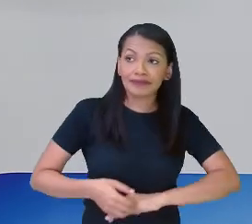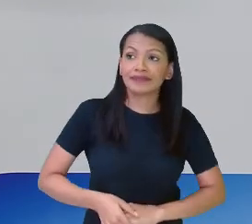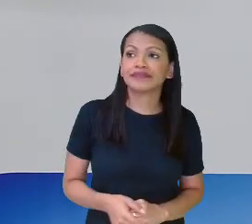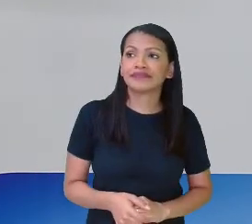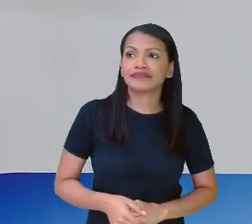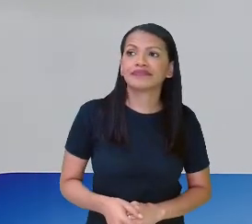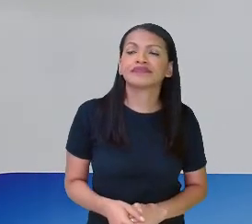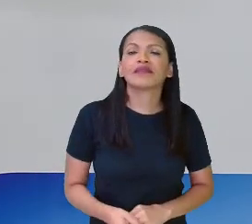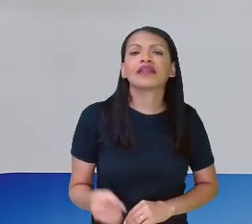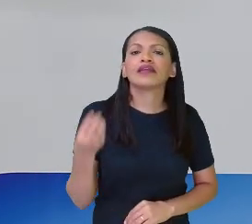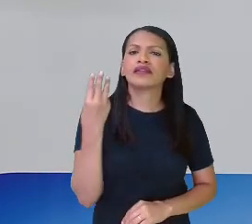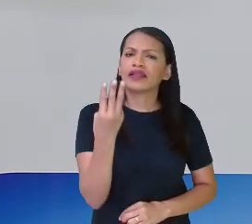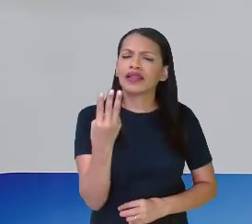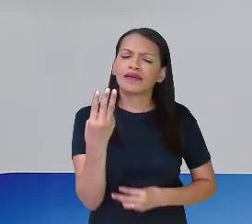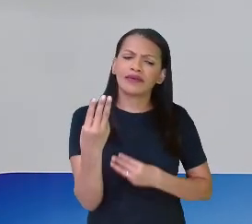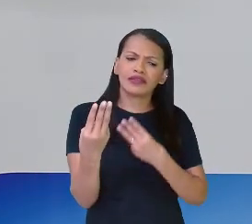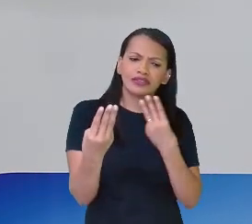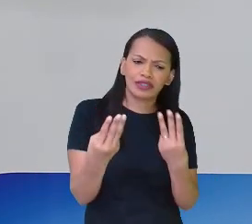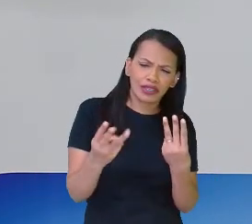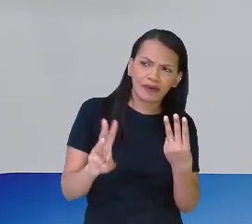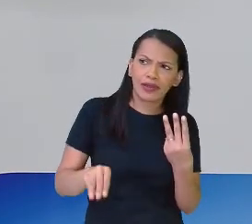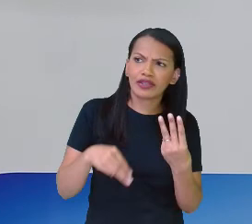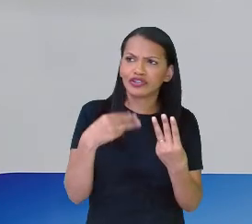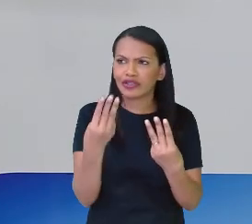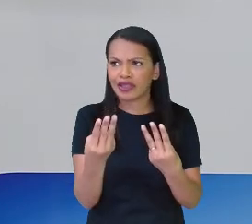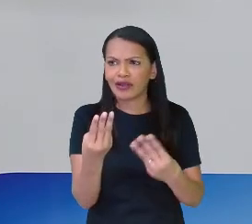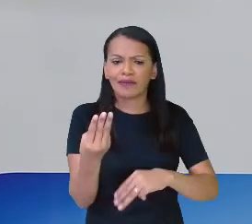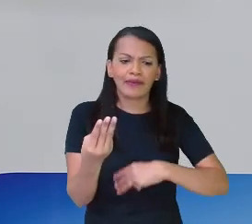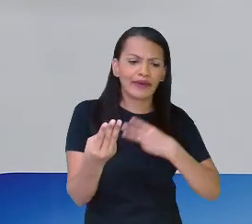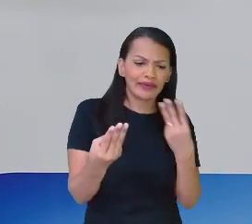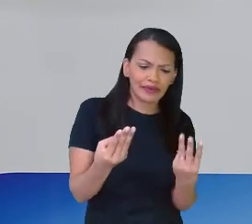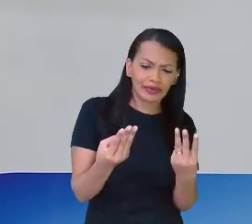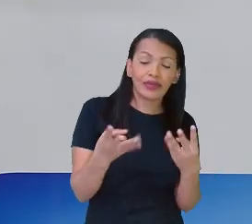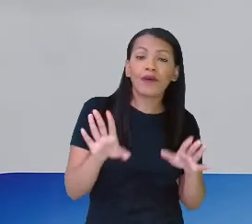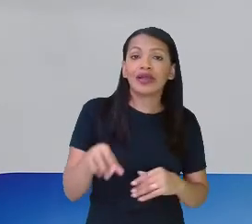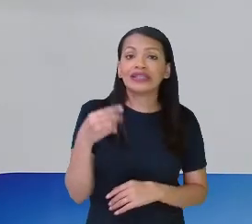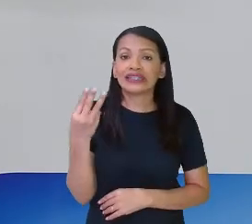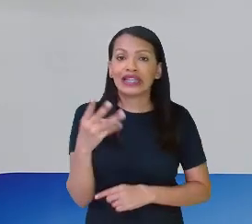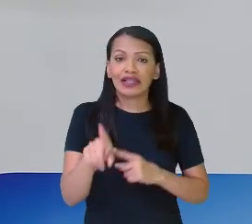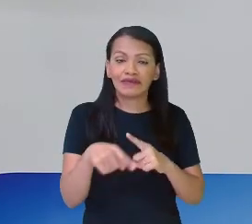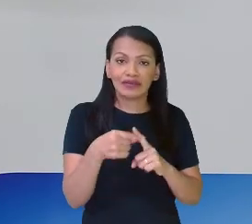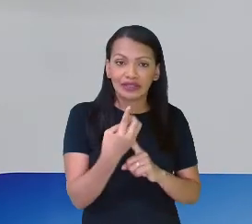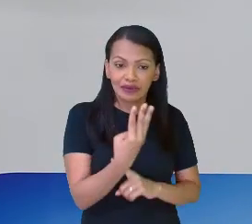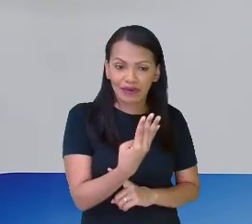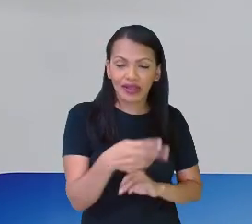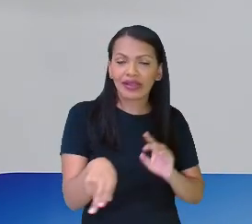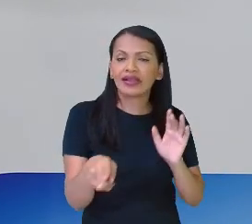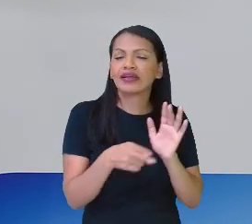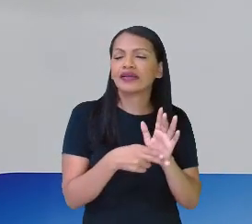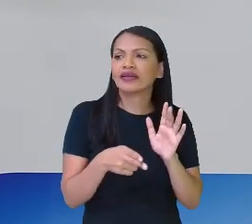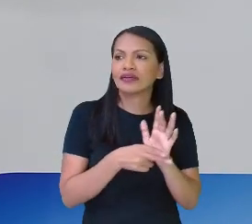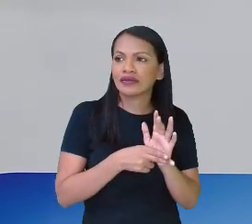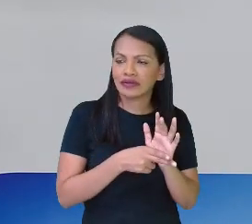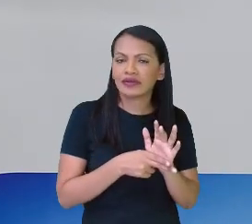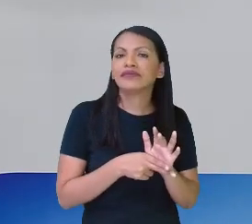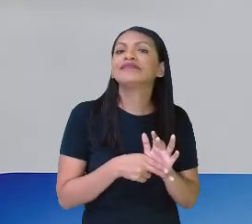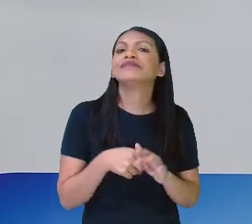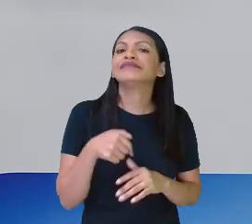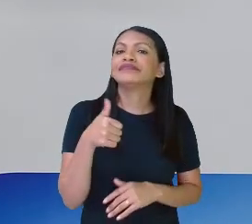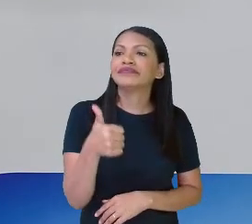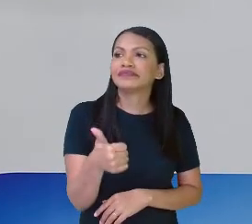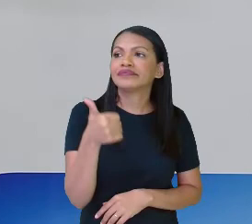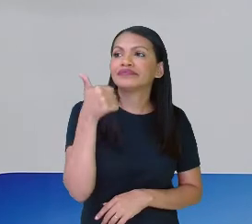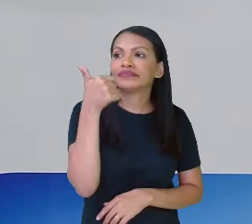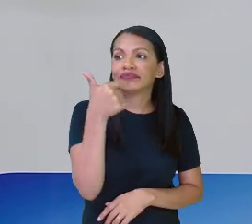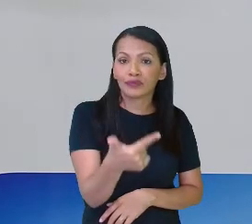Três mais três mais três mais três. Então, se cada quadradinho é um centímetro quadrado,